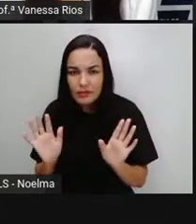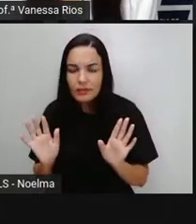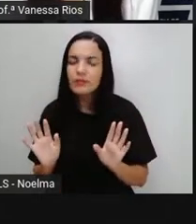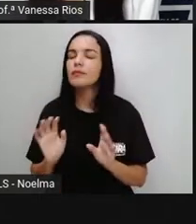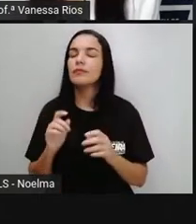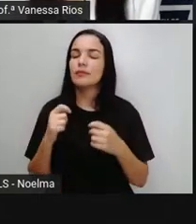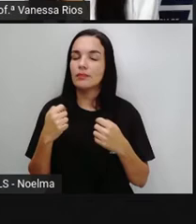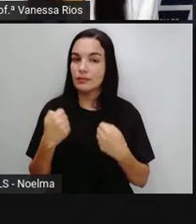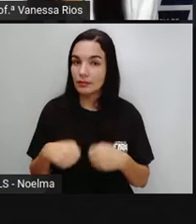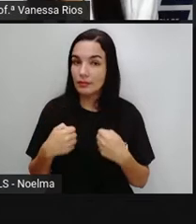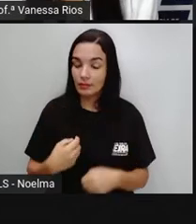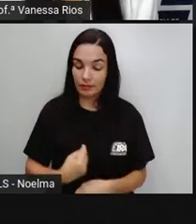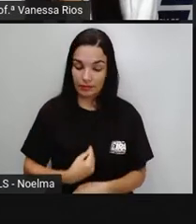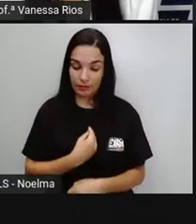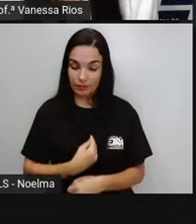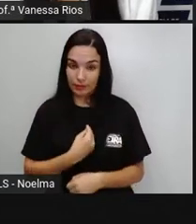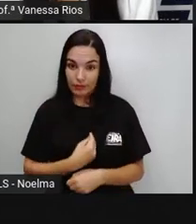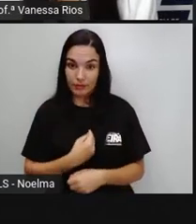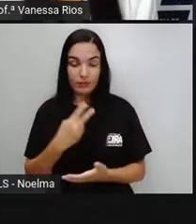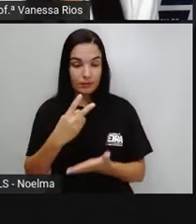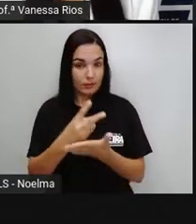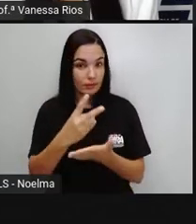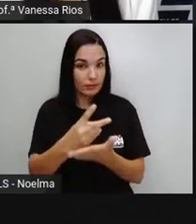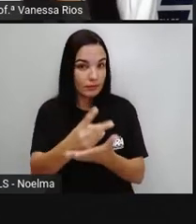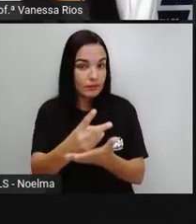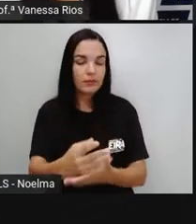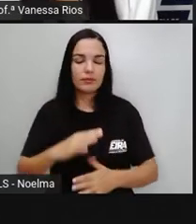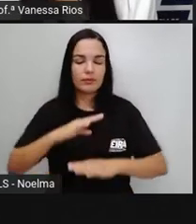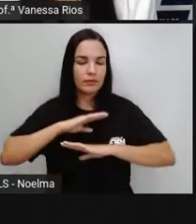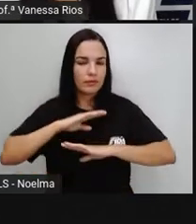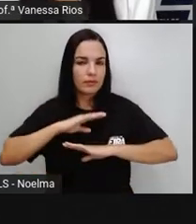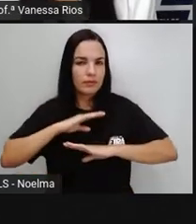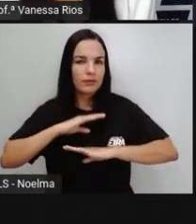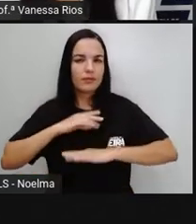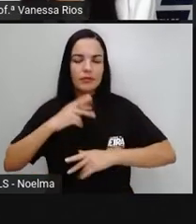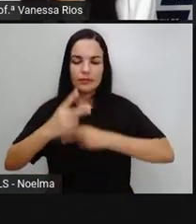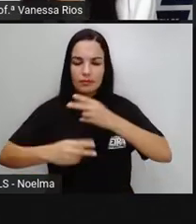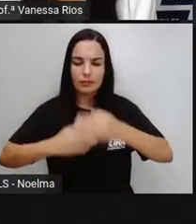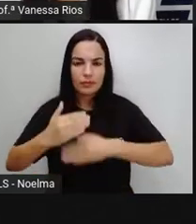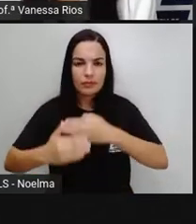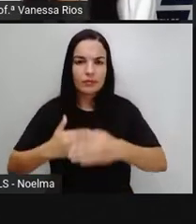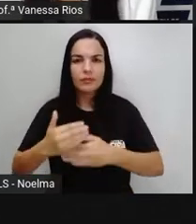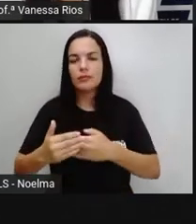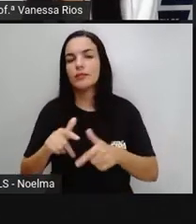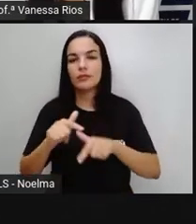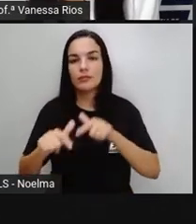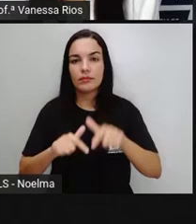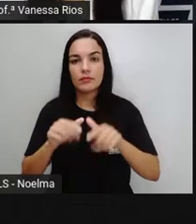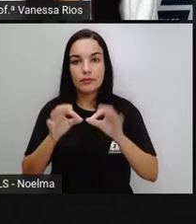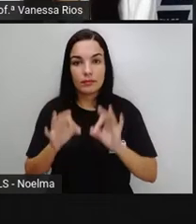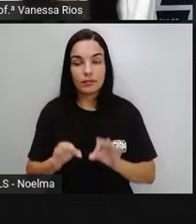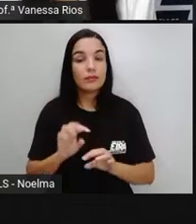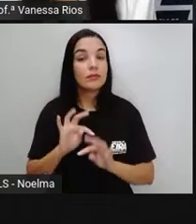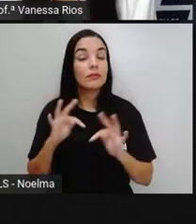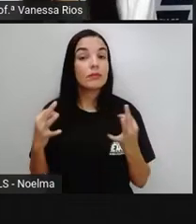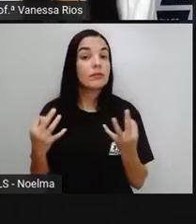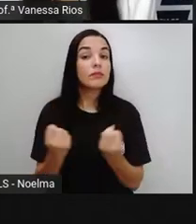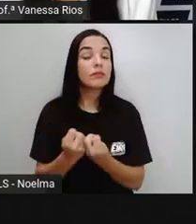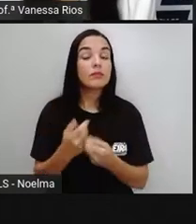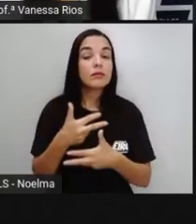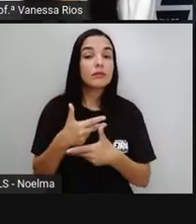vai Manter vivos Fazer com que o nosso Corpo funcione Direito São todas as vitaminas As